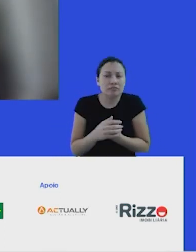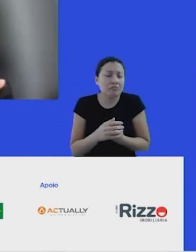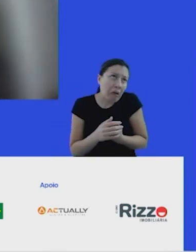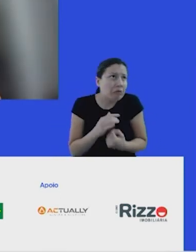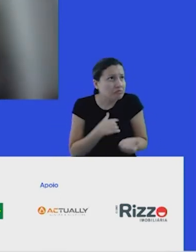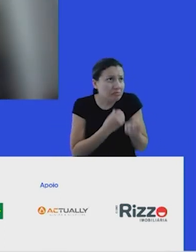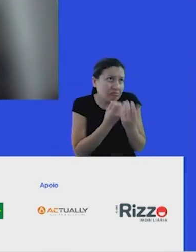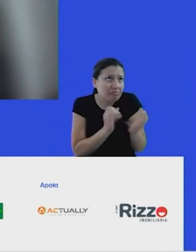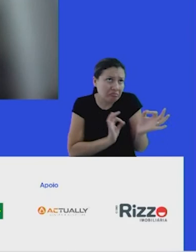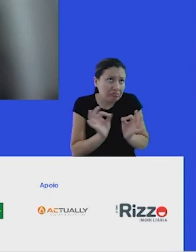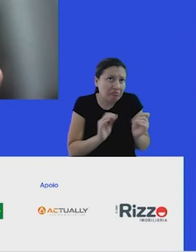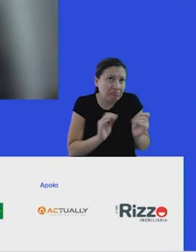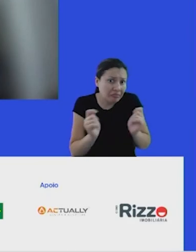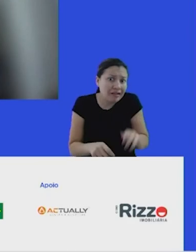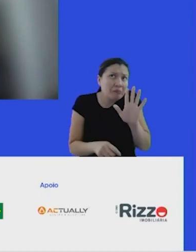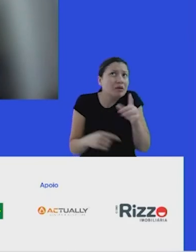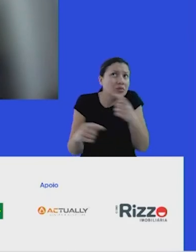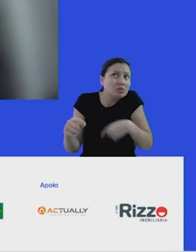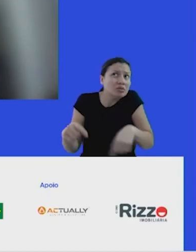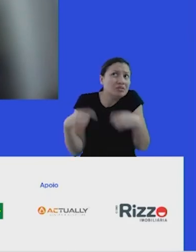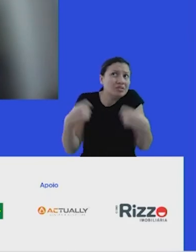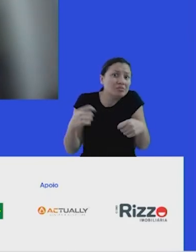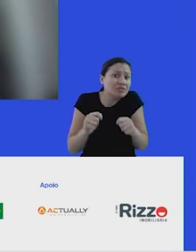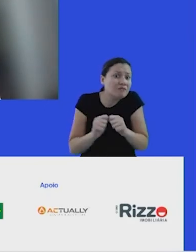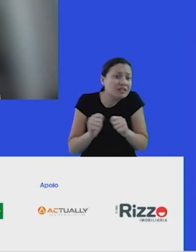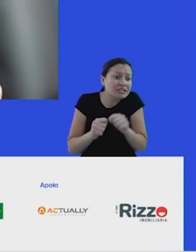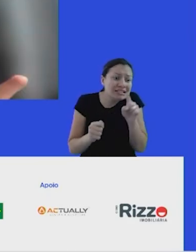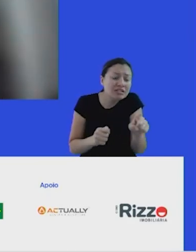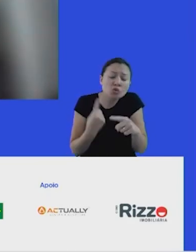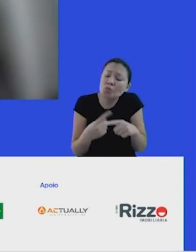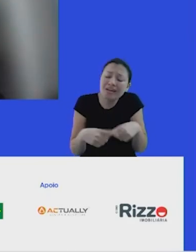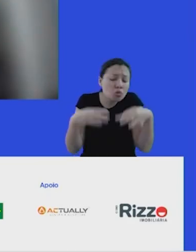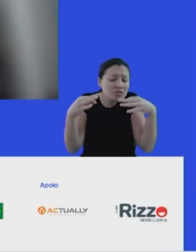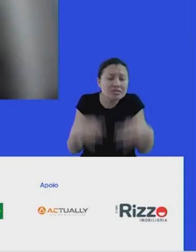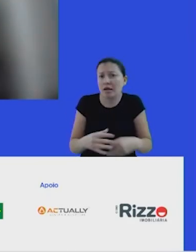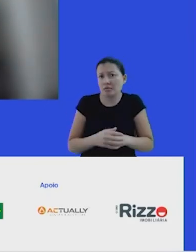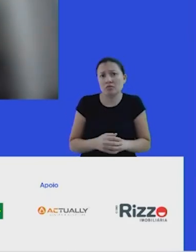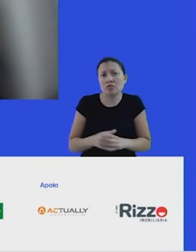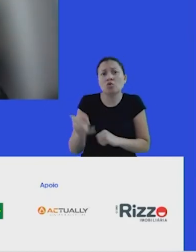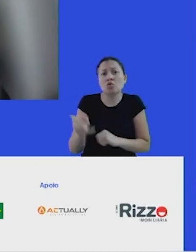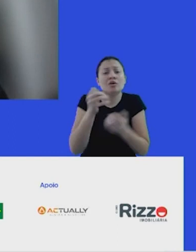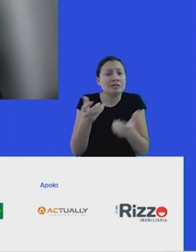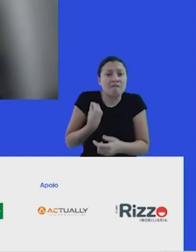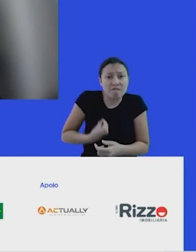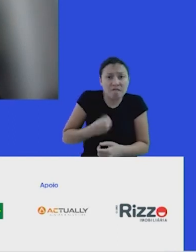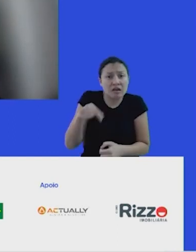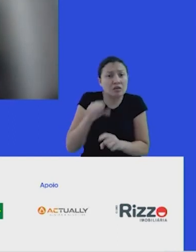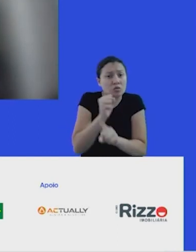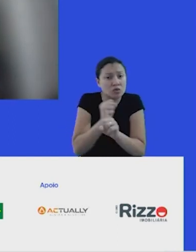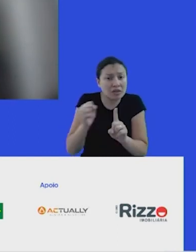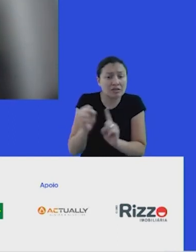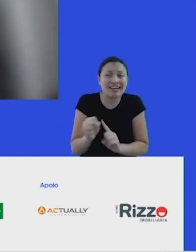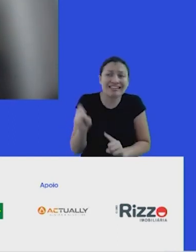mas a gente tem que fazer isso porque isso é um certo a ser feito, porque a gente quer viver numa sociedade onde a filha do